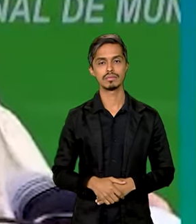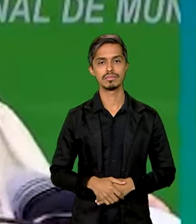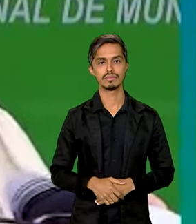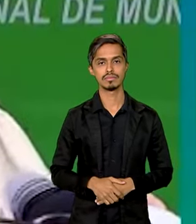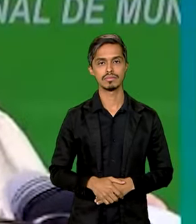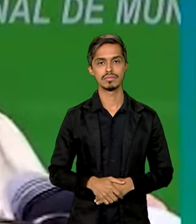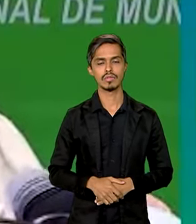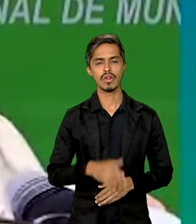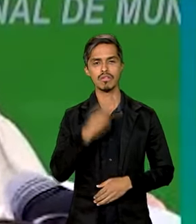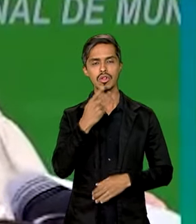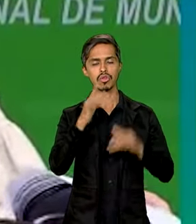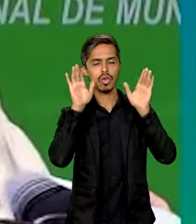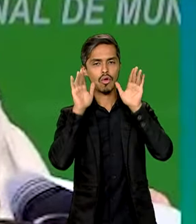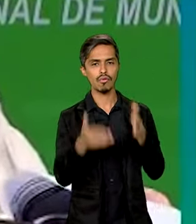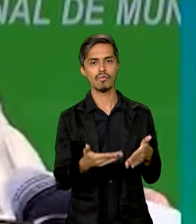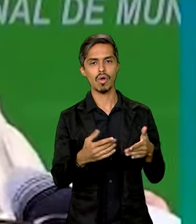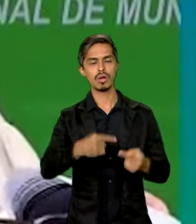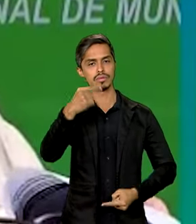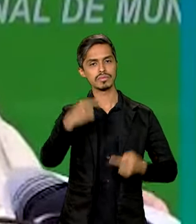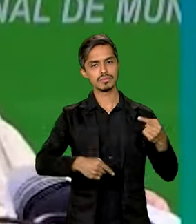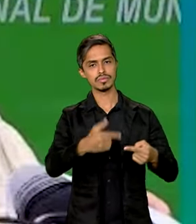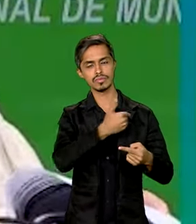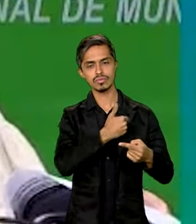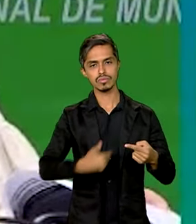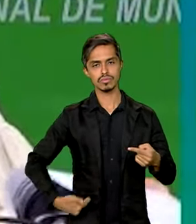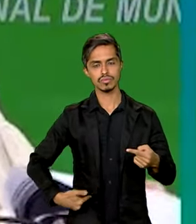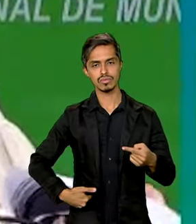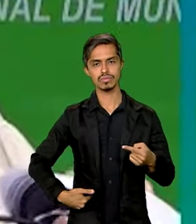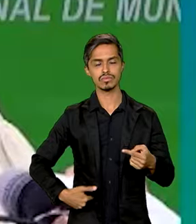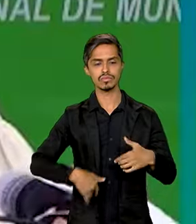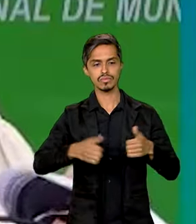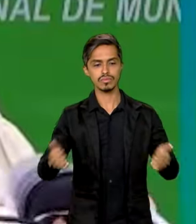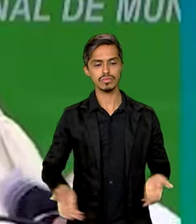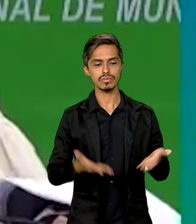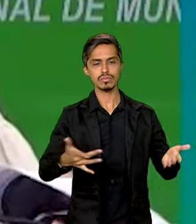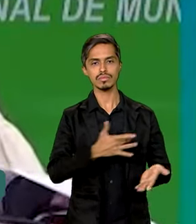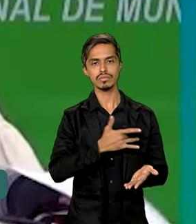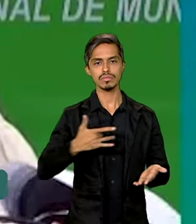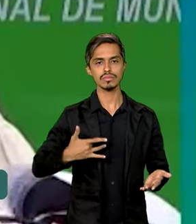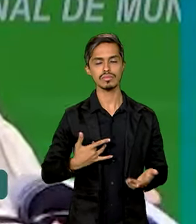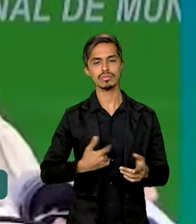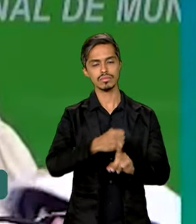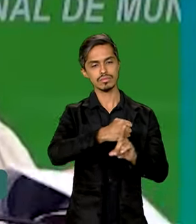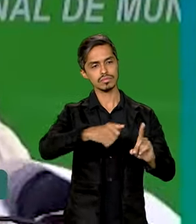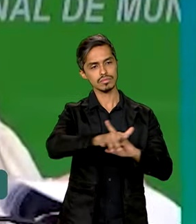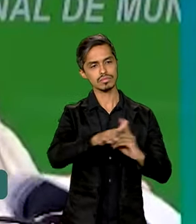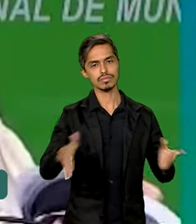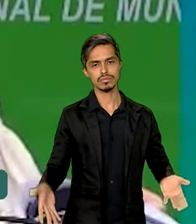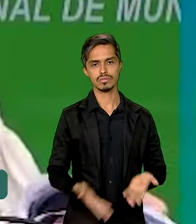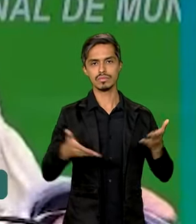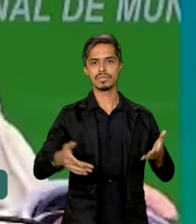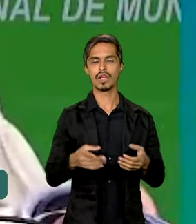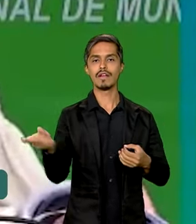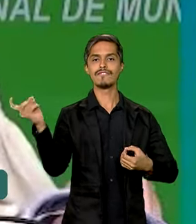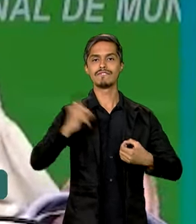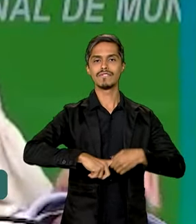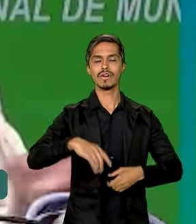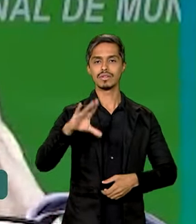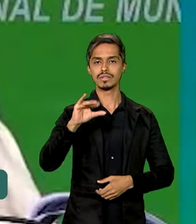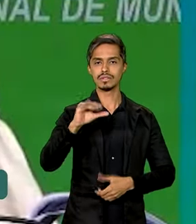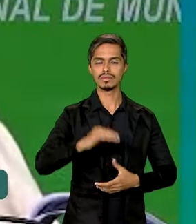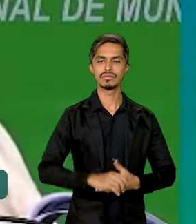priorizar as políticas sociais, a saúde, o retorno da ciência